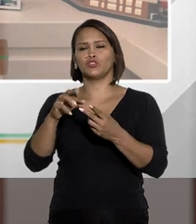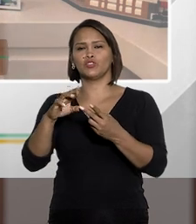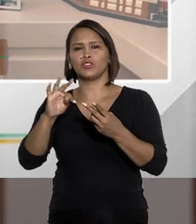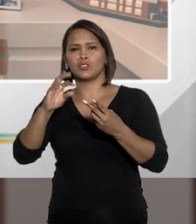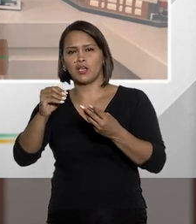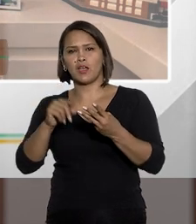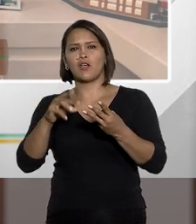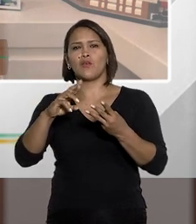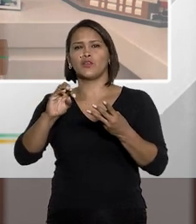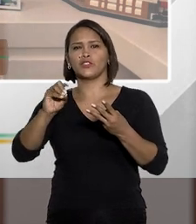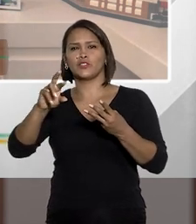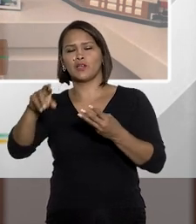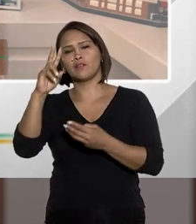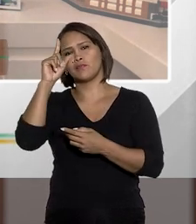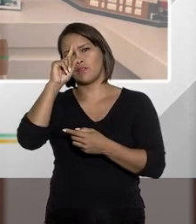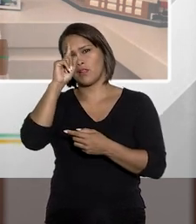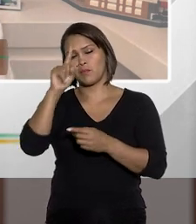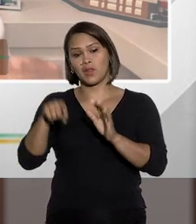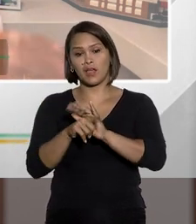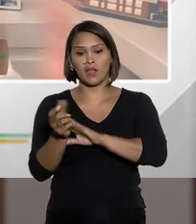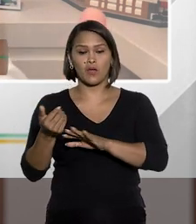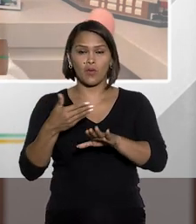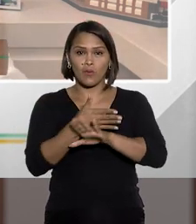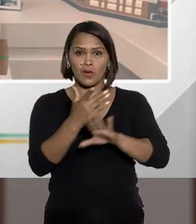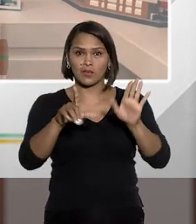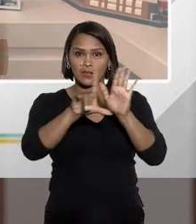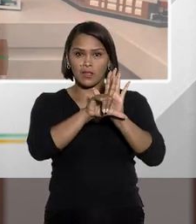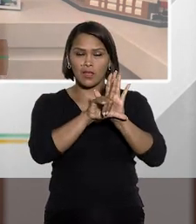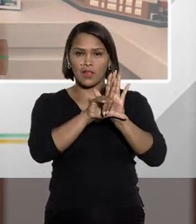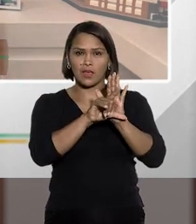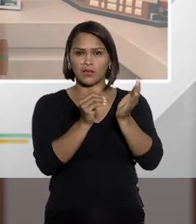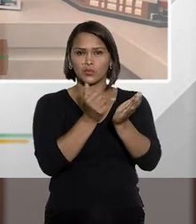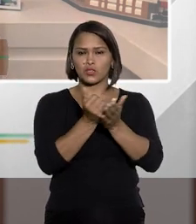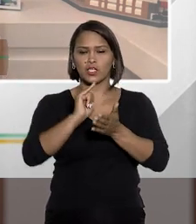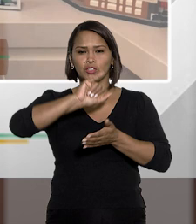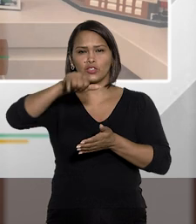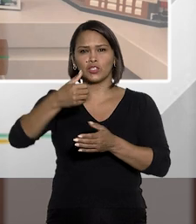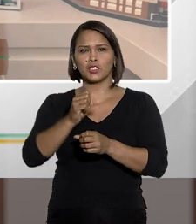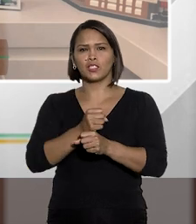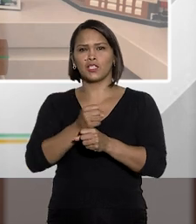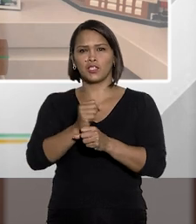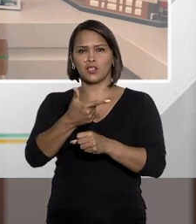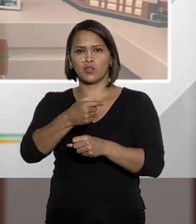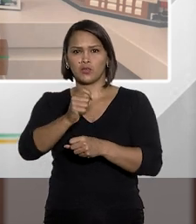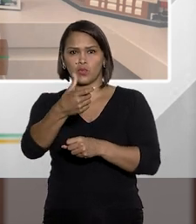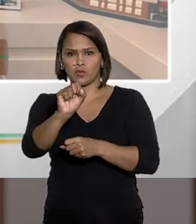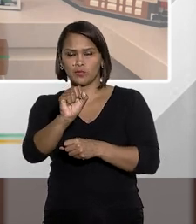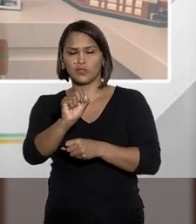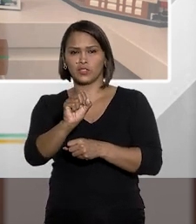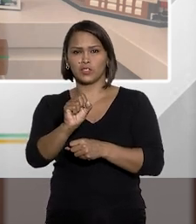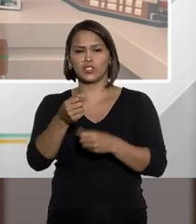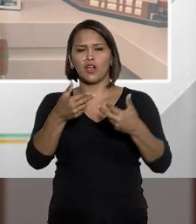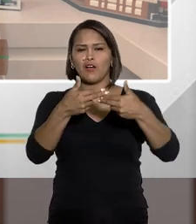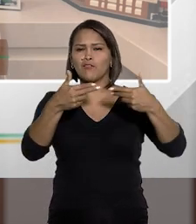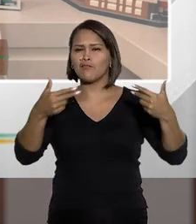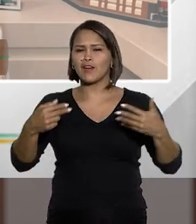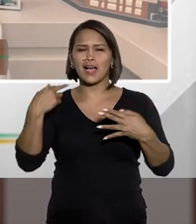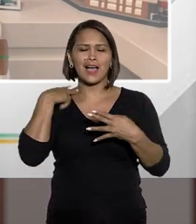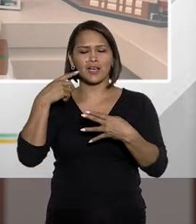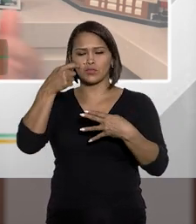Rogério certamente vão se lembrar quando a lei entrou em vigor em janeiro de 2020, Tiago.